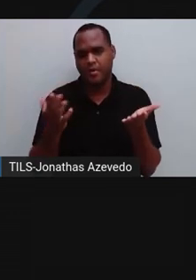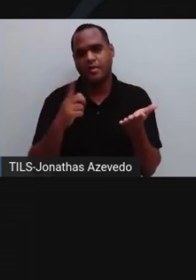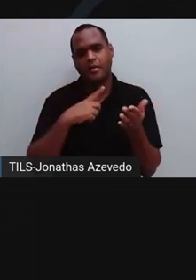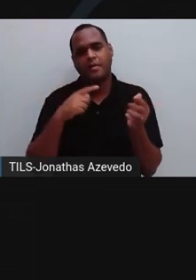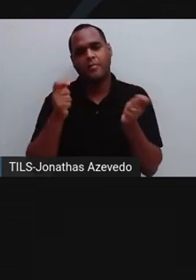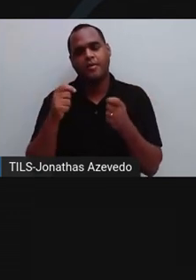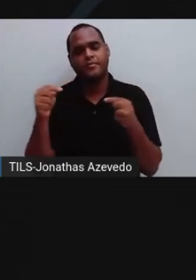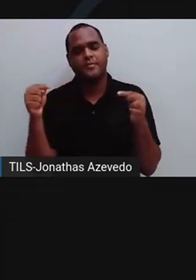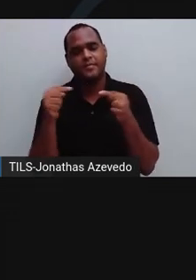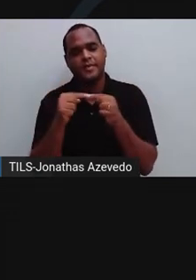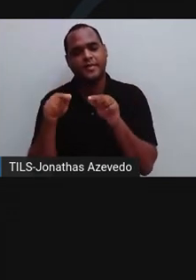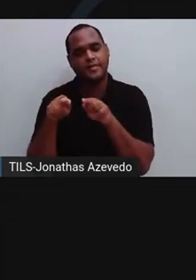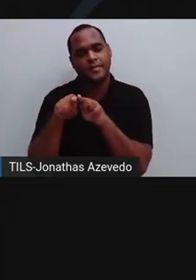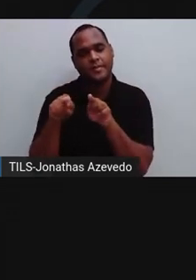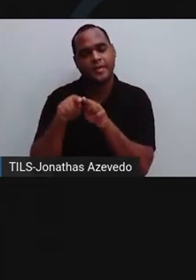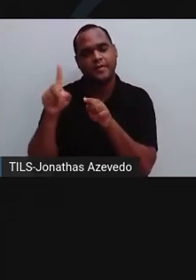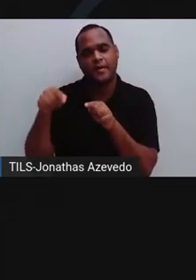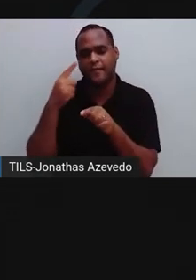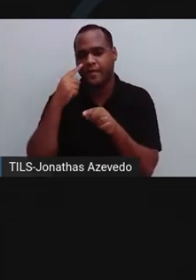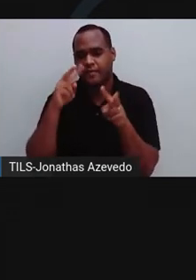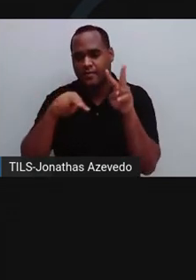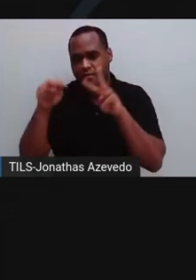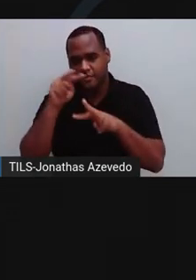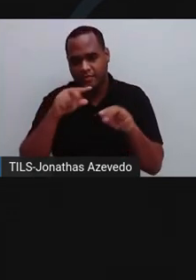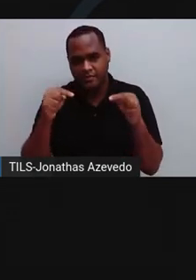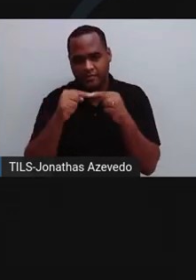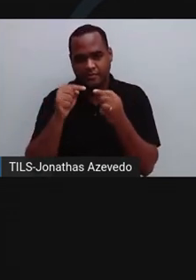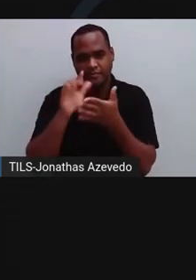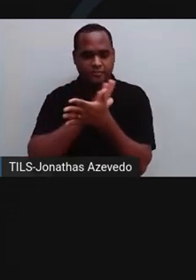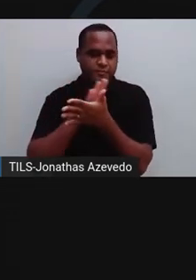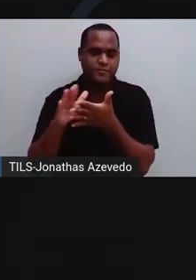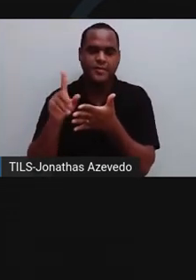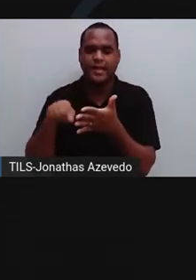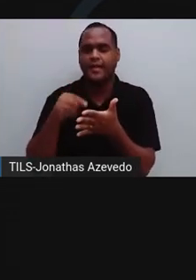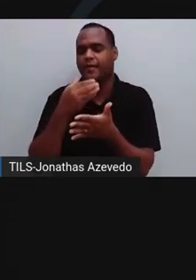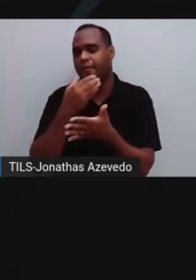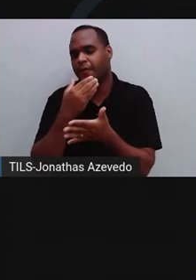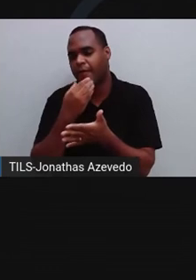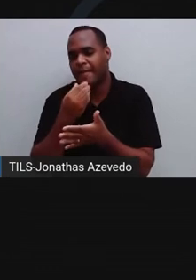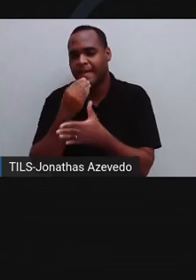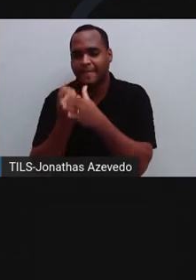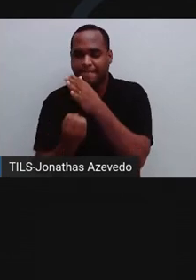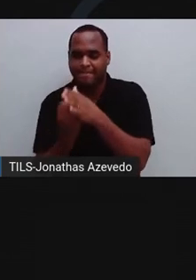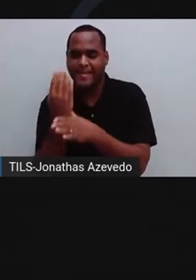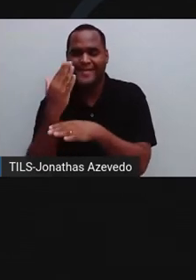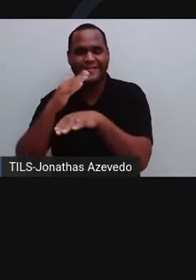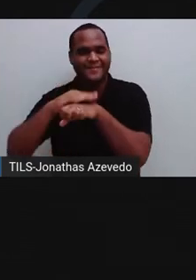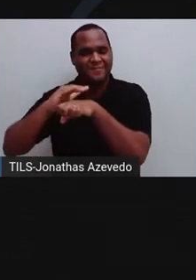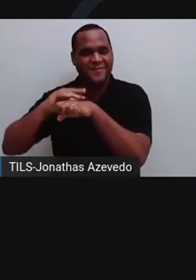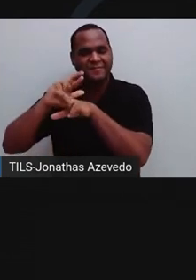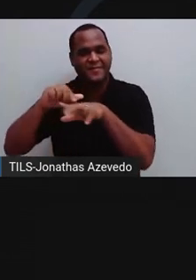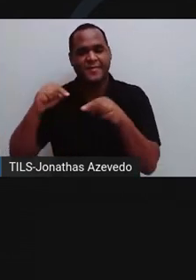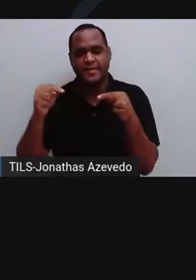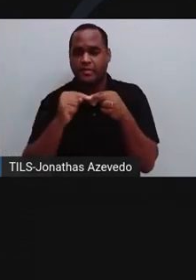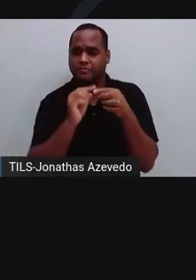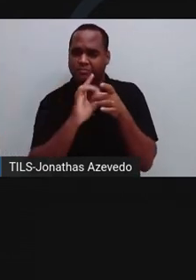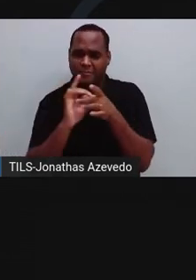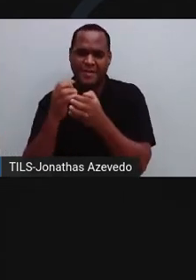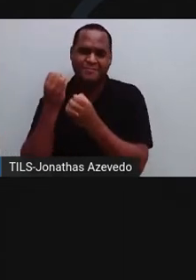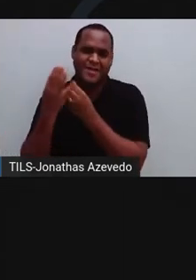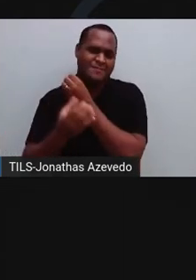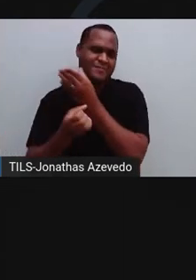também é considerada poluição visual algumas atuações humanas sem estar necessariamente ligada à publicidade.